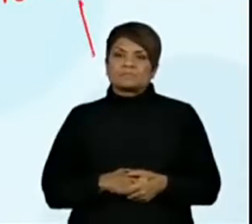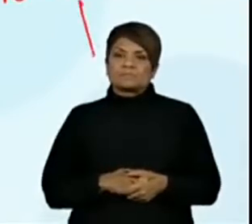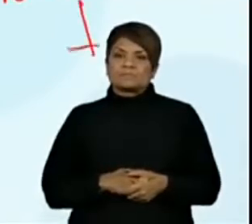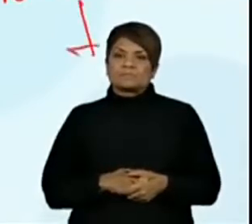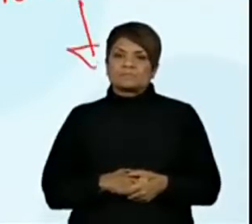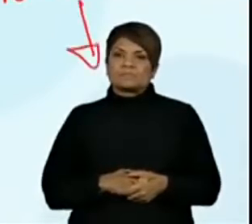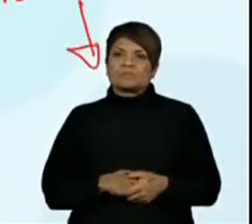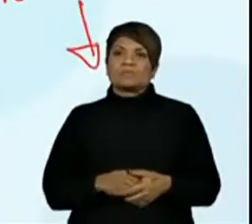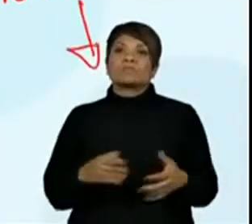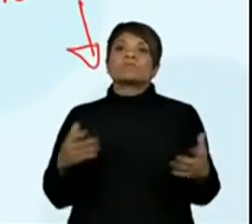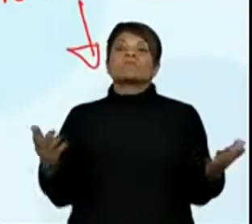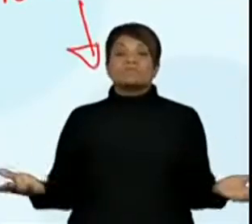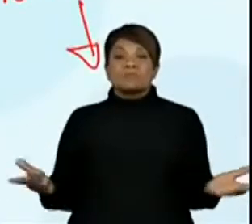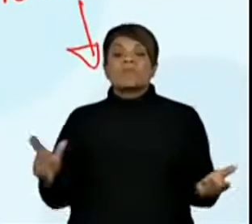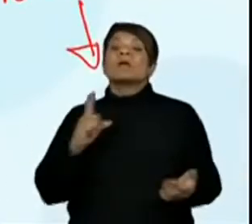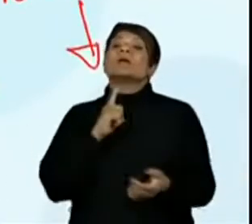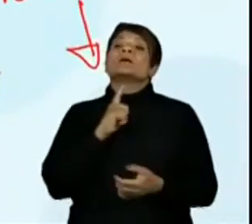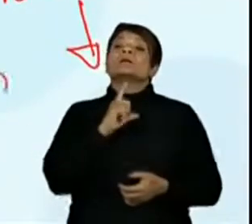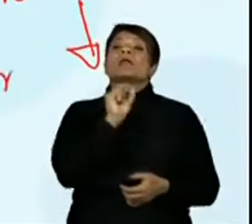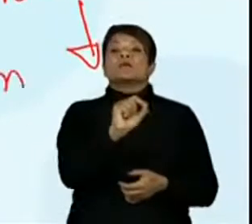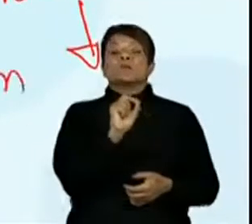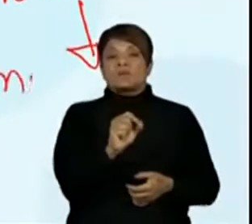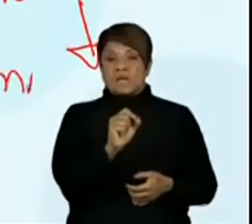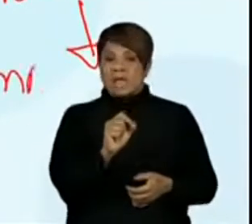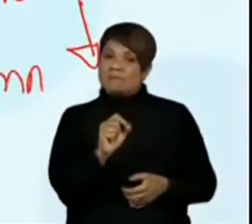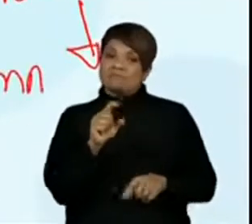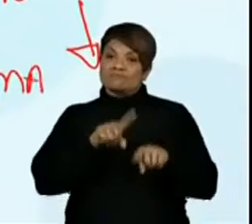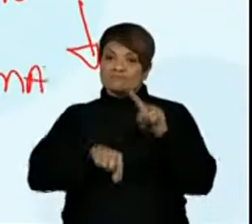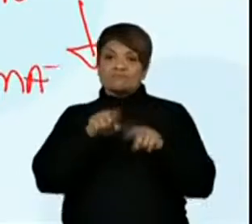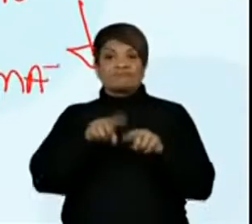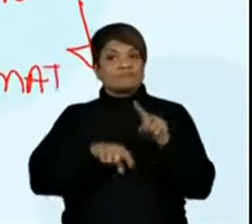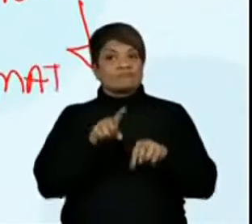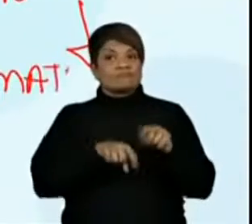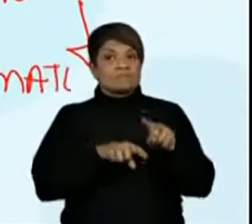ela saiu com a matéria